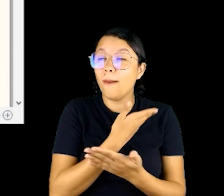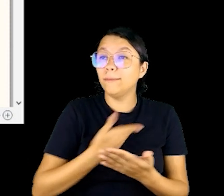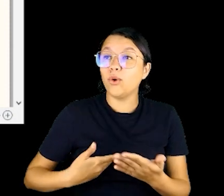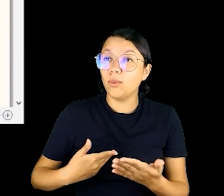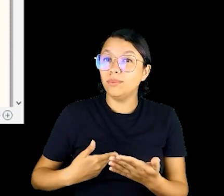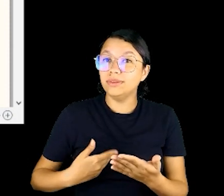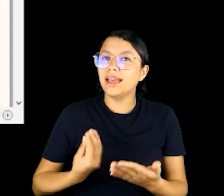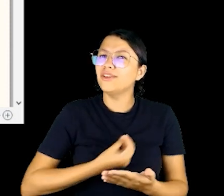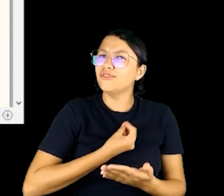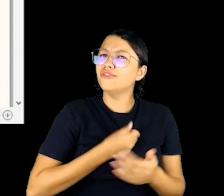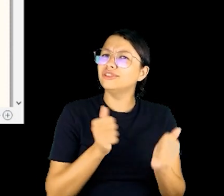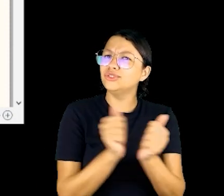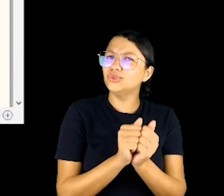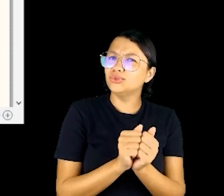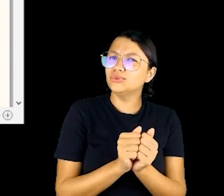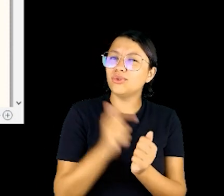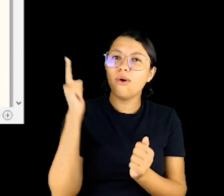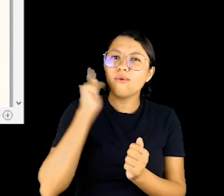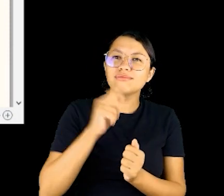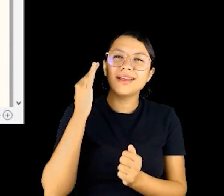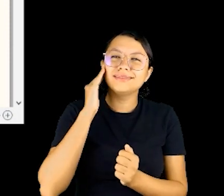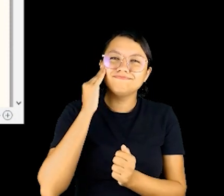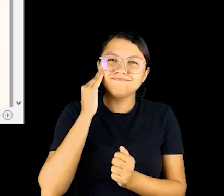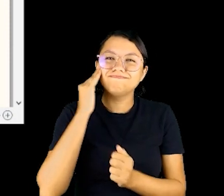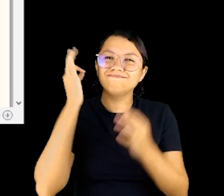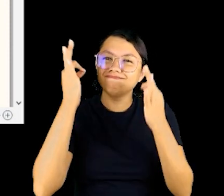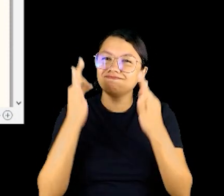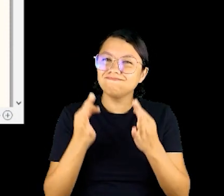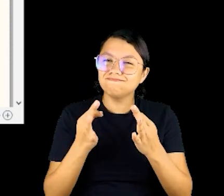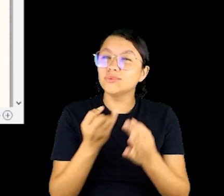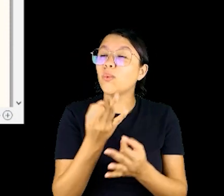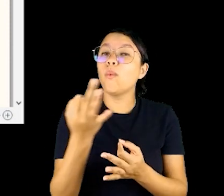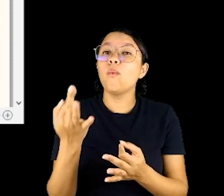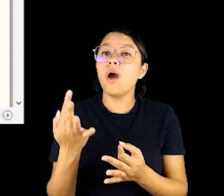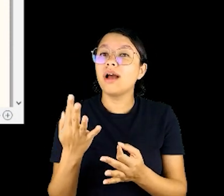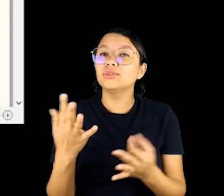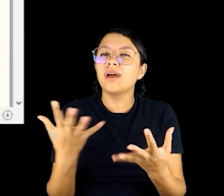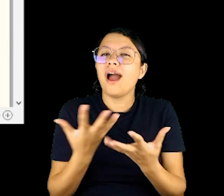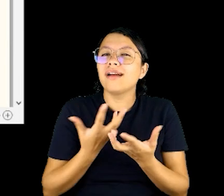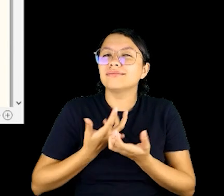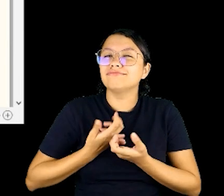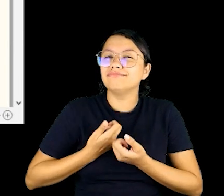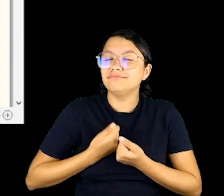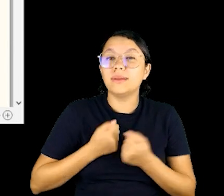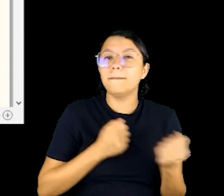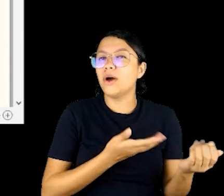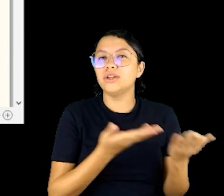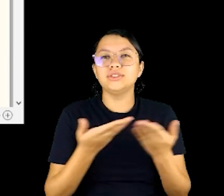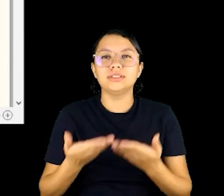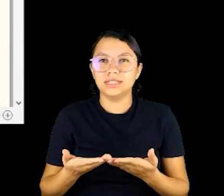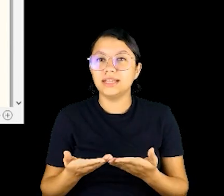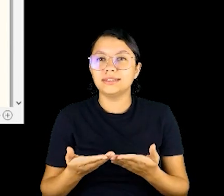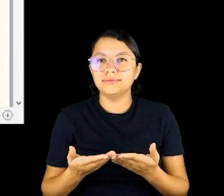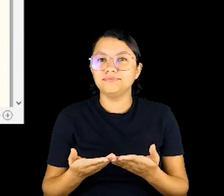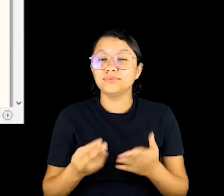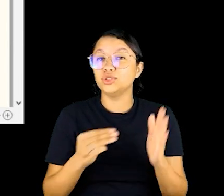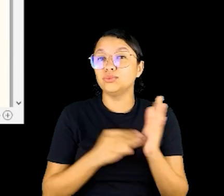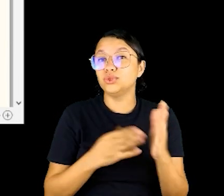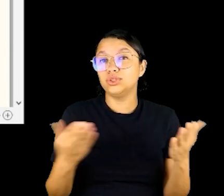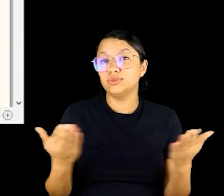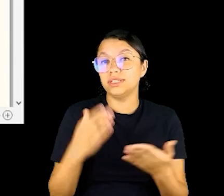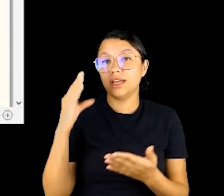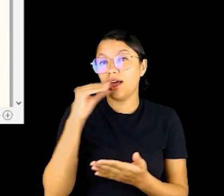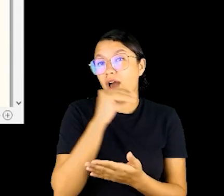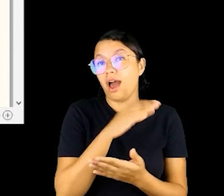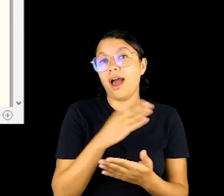públicas e conviver com esses alunos, nós temos uma real dimensão do quanto essa nossa acolhida pode trazer